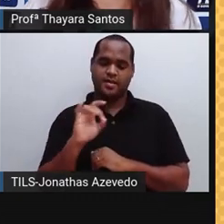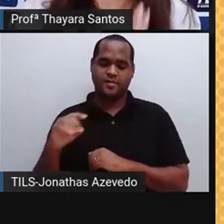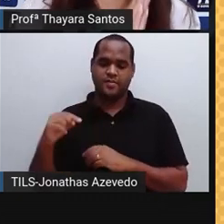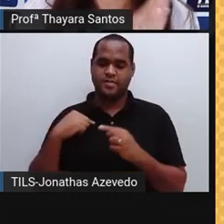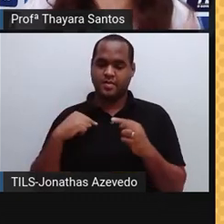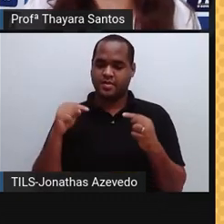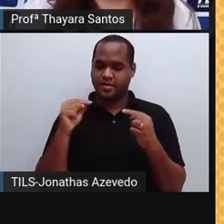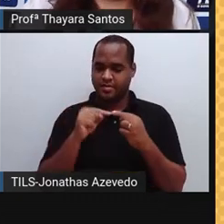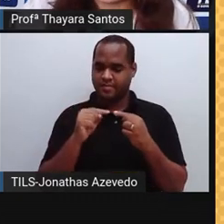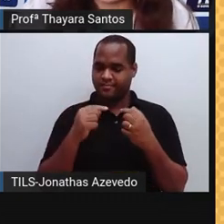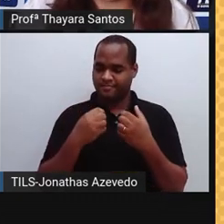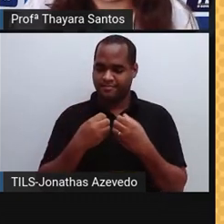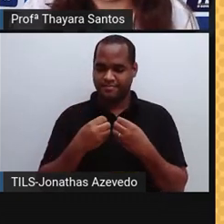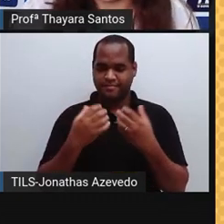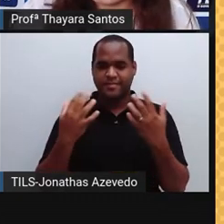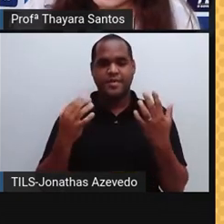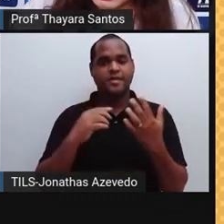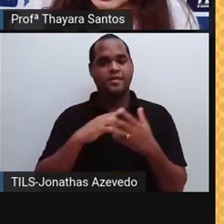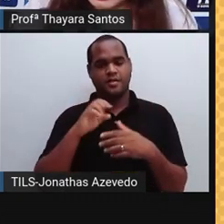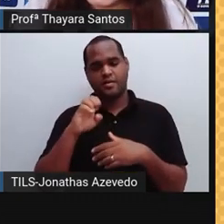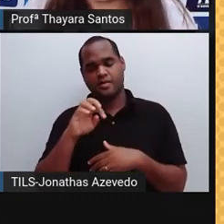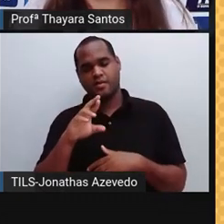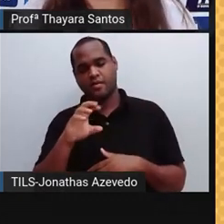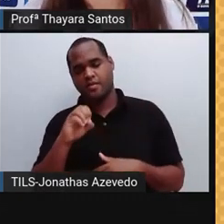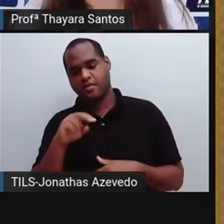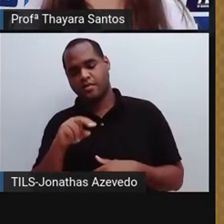quantidade específica de elétrons.